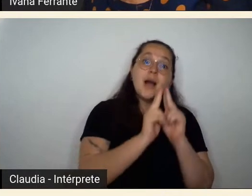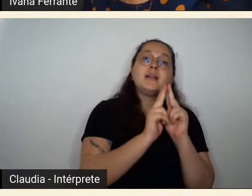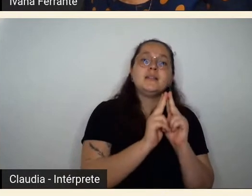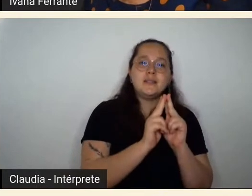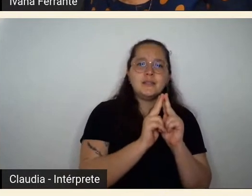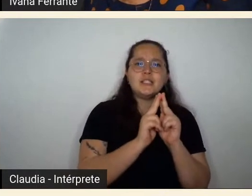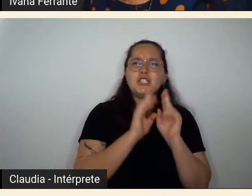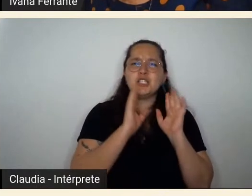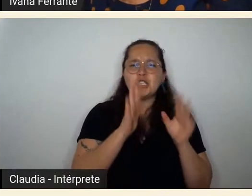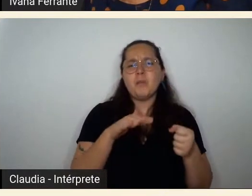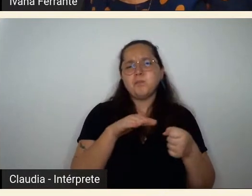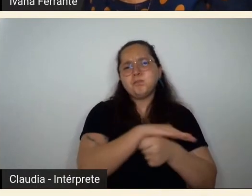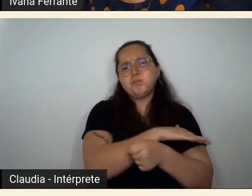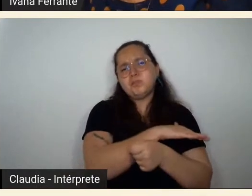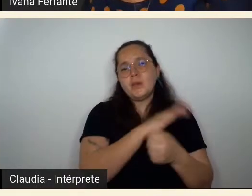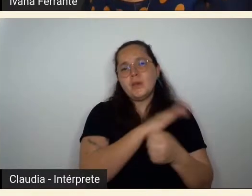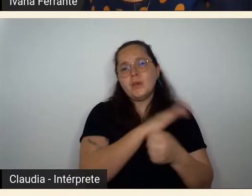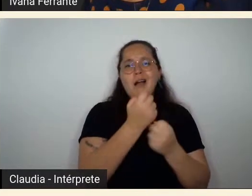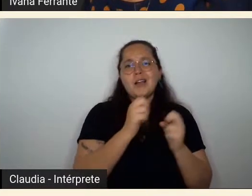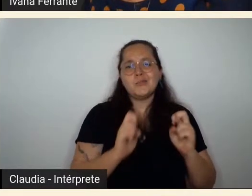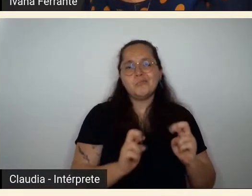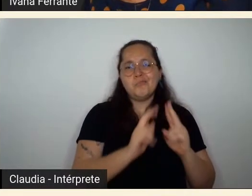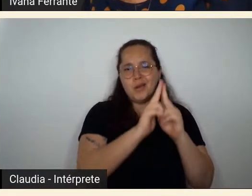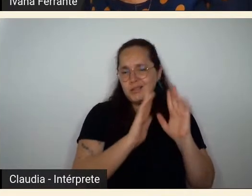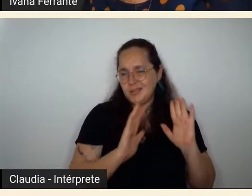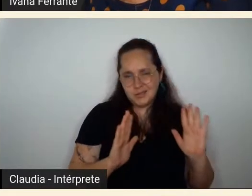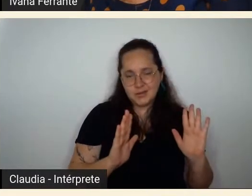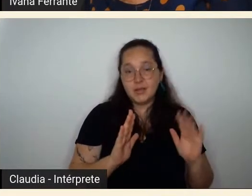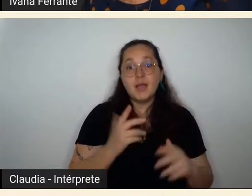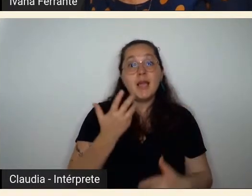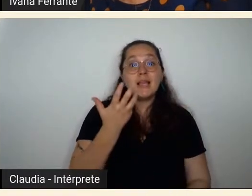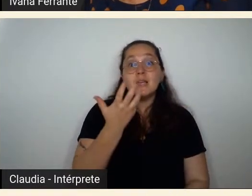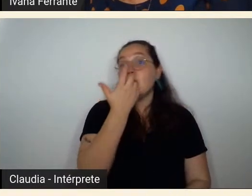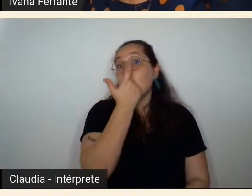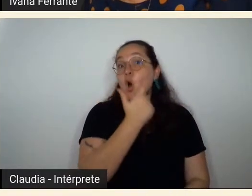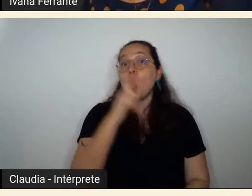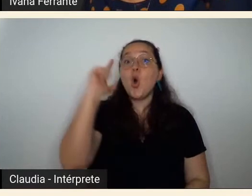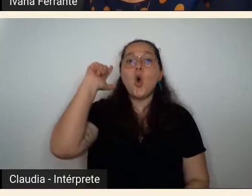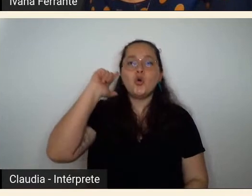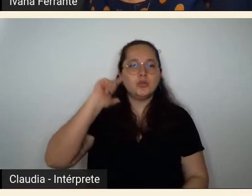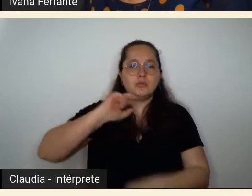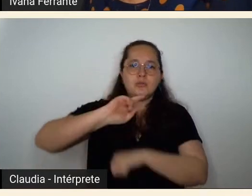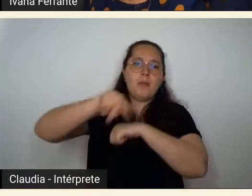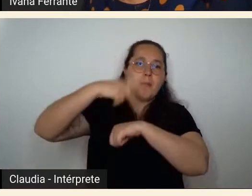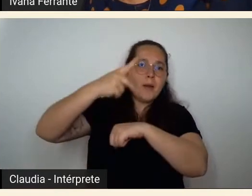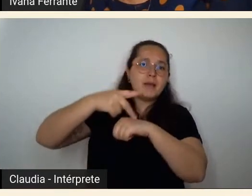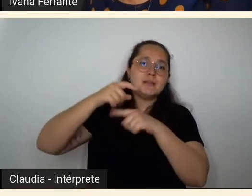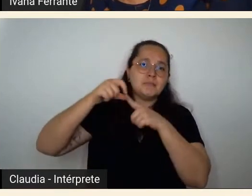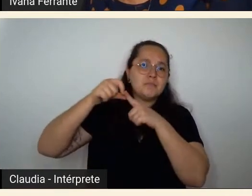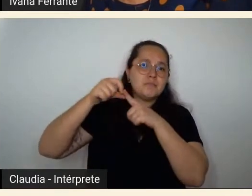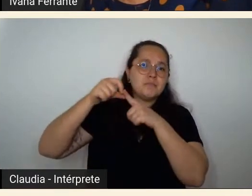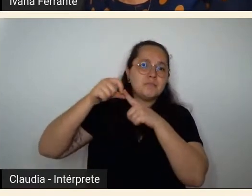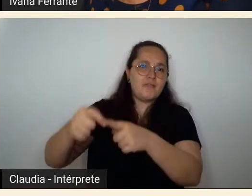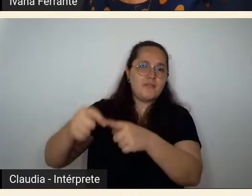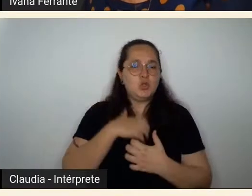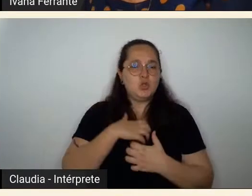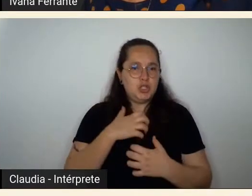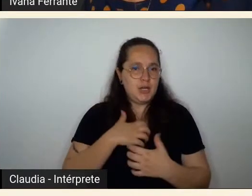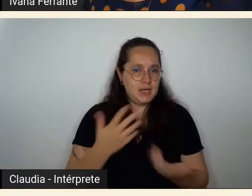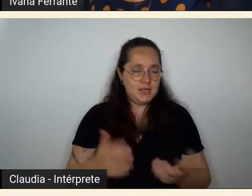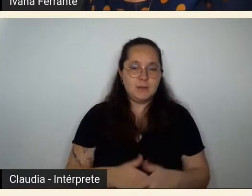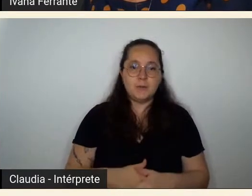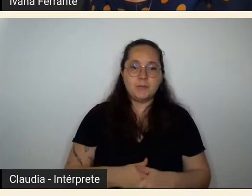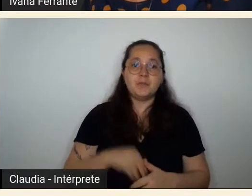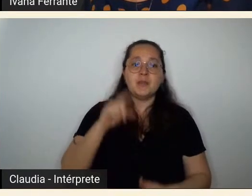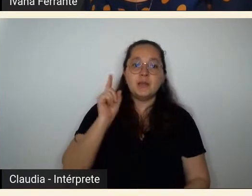parisense queria contribuição a autoridade dos países periféricos e portanto era